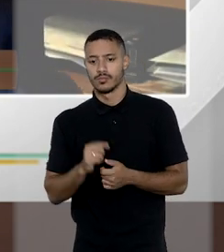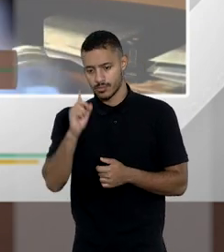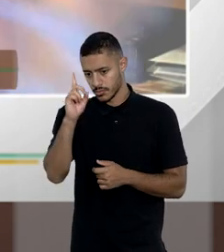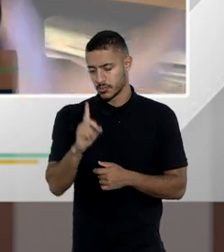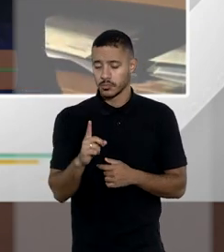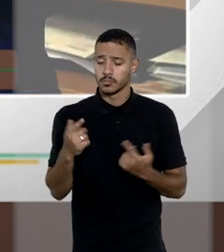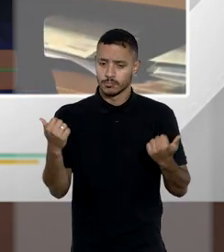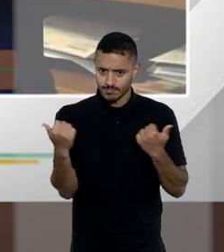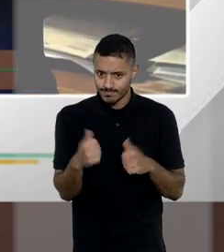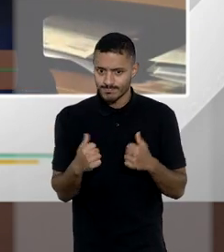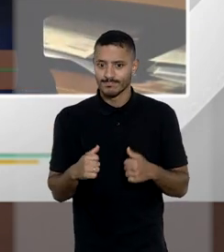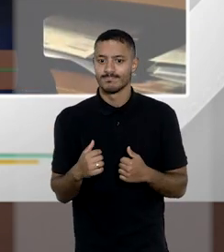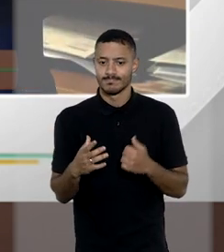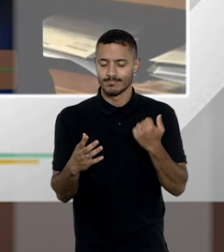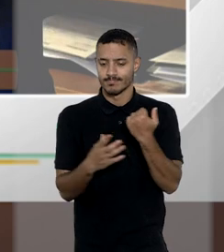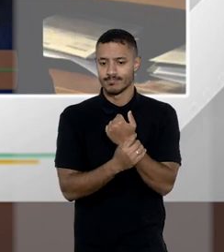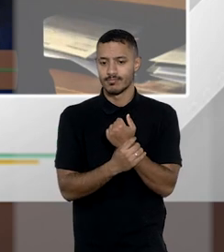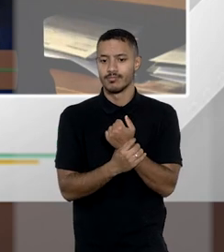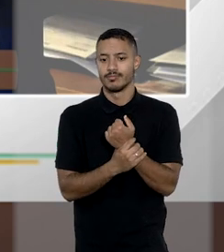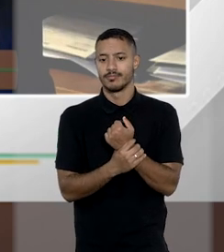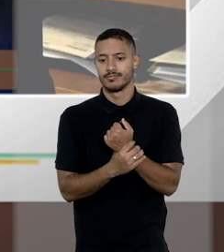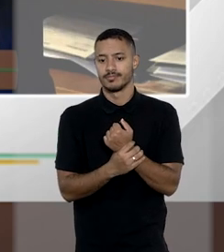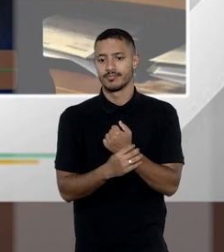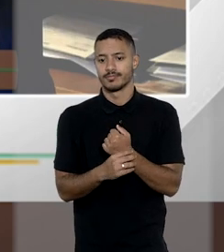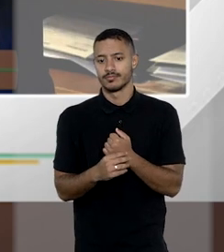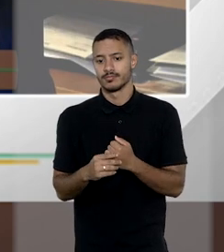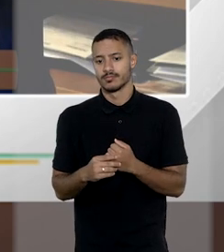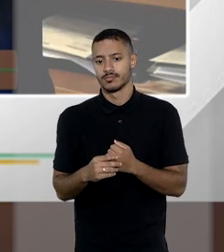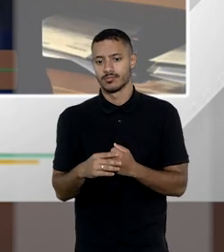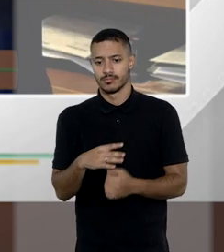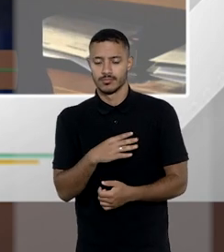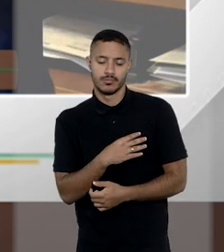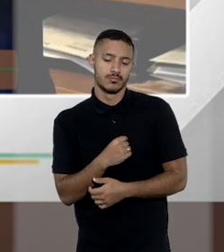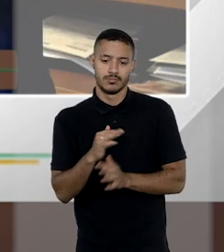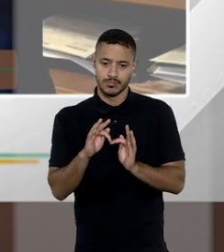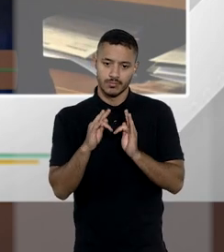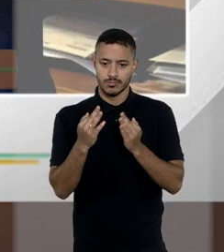direitos que precisam ser assegurados aos sucessores